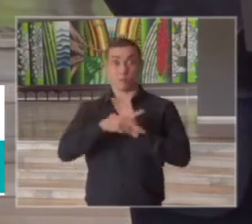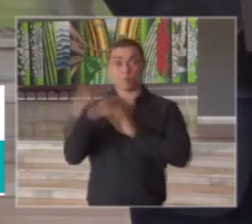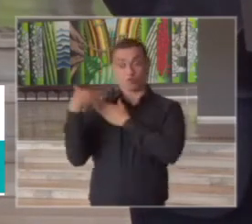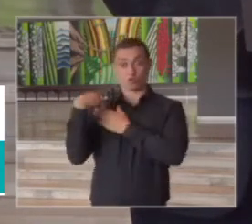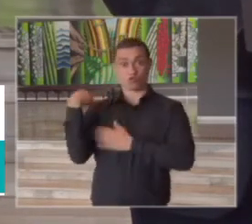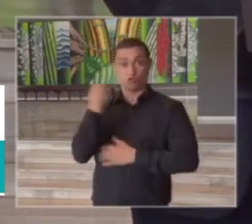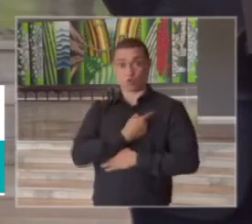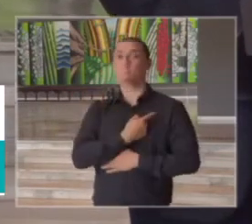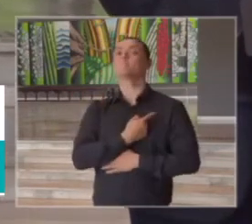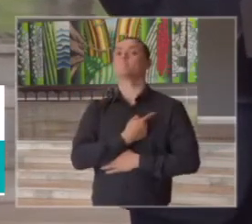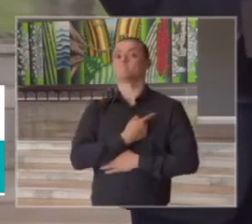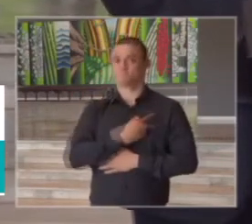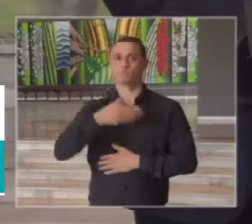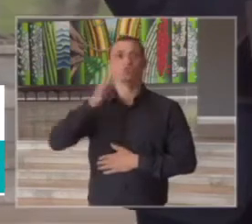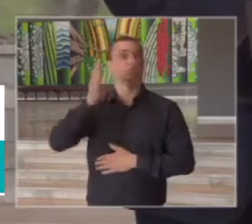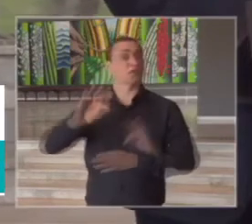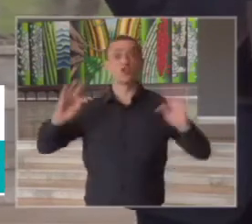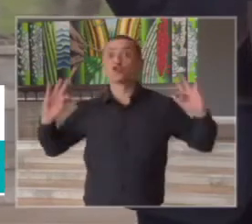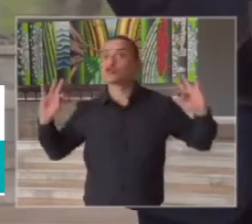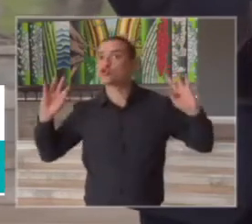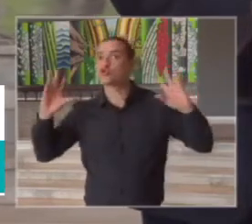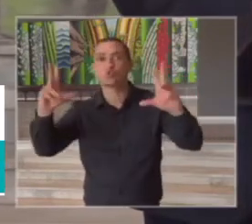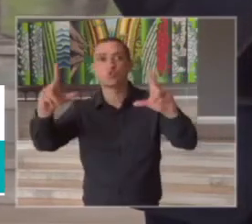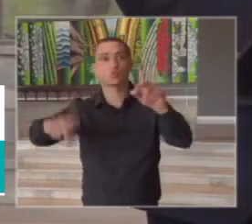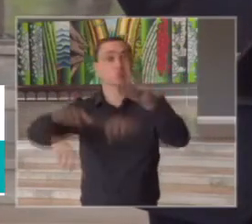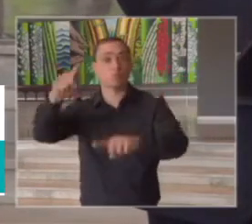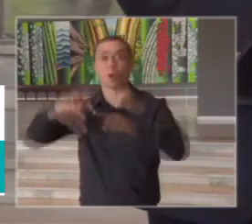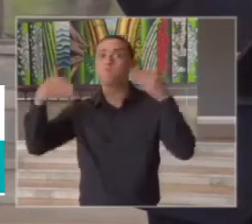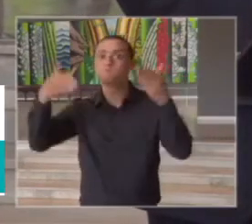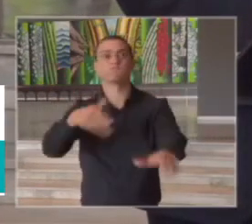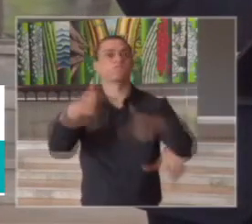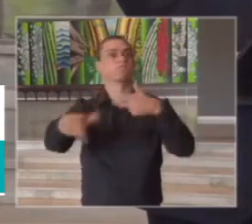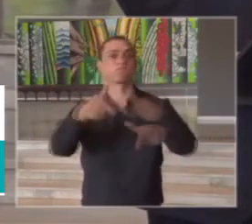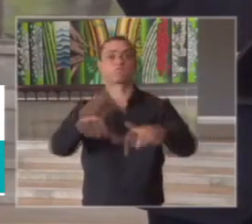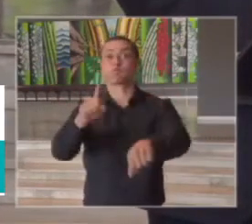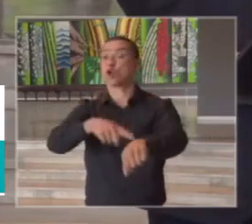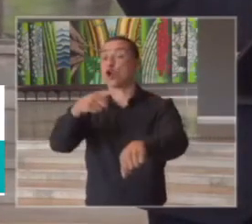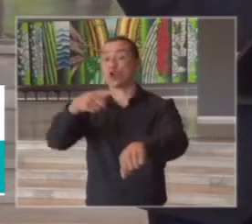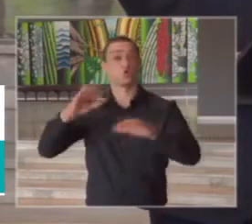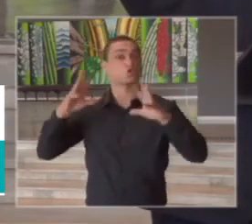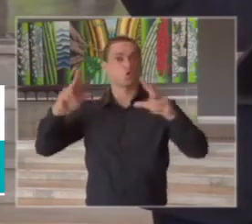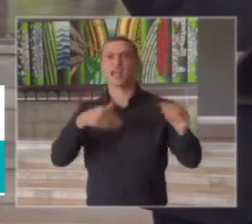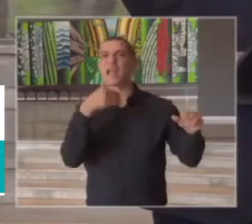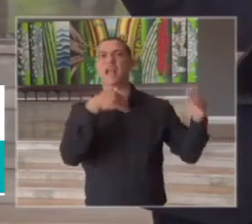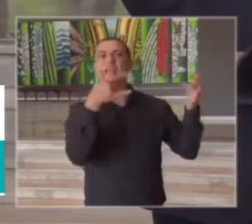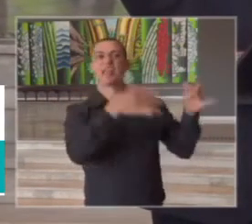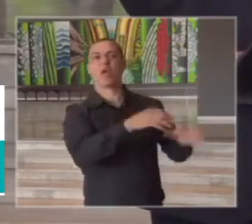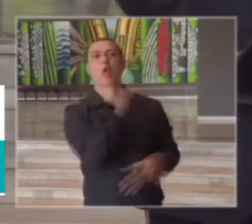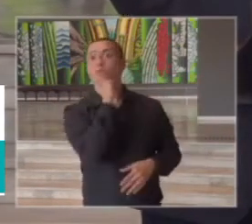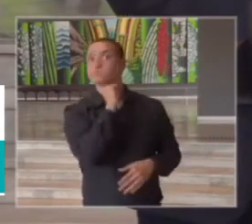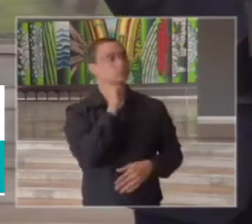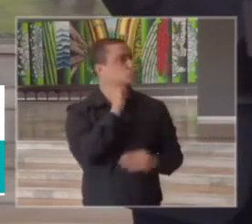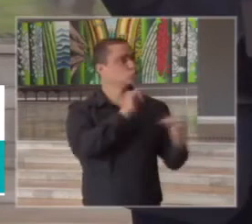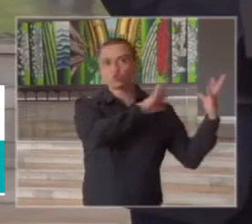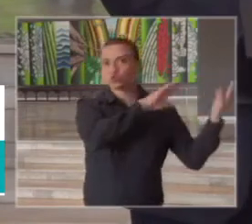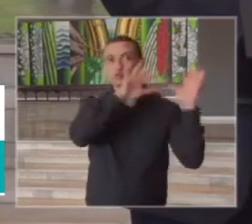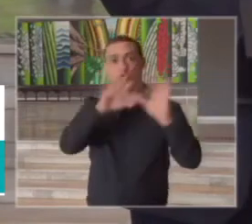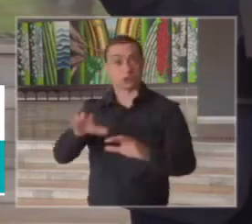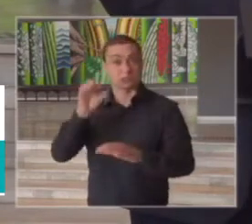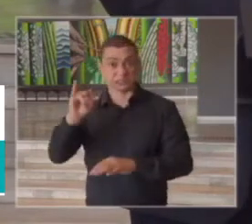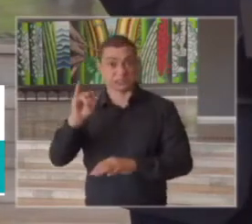toda a frota com todo o equipamento colocado em uso todo ou seja independentemente se há